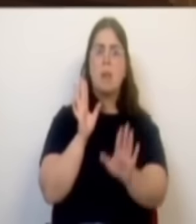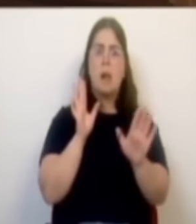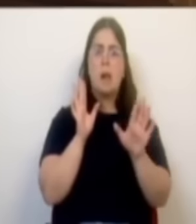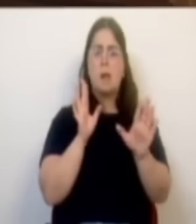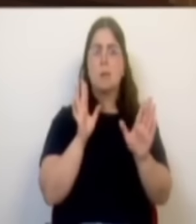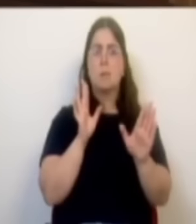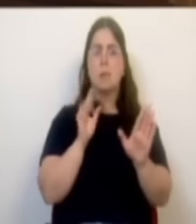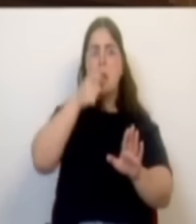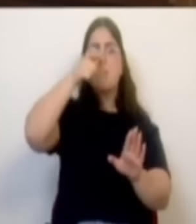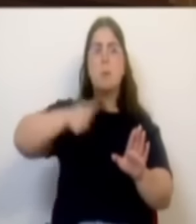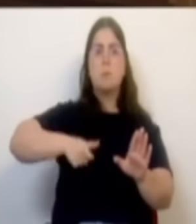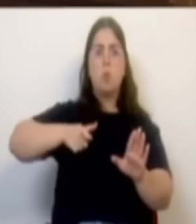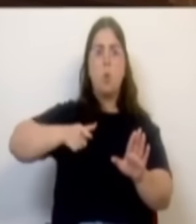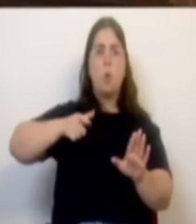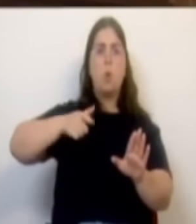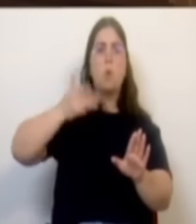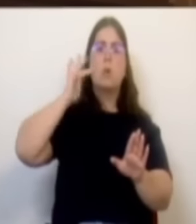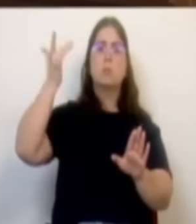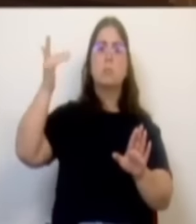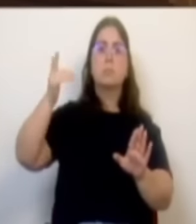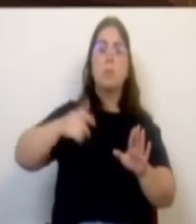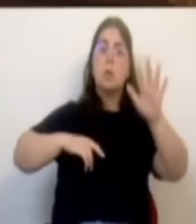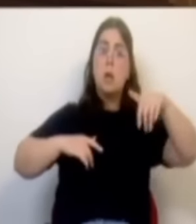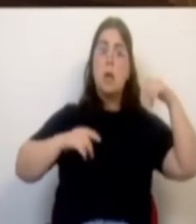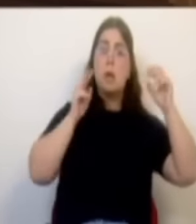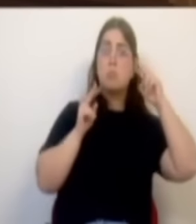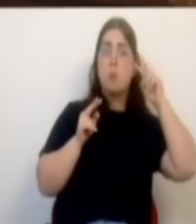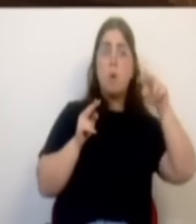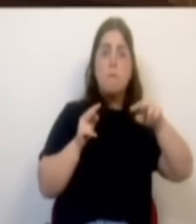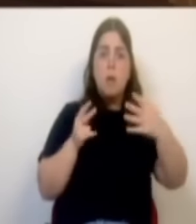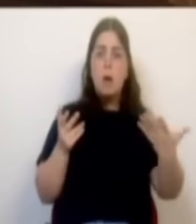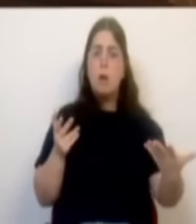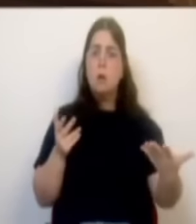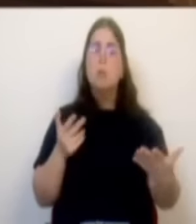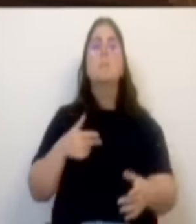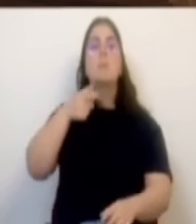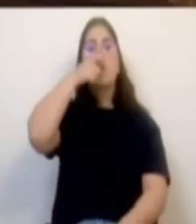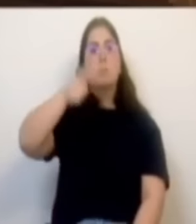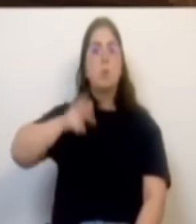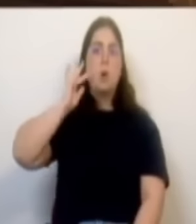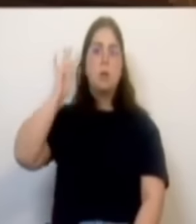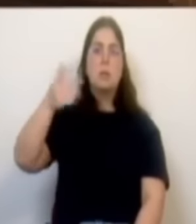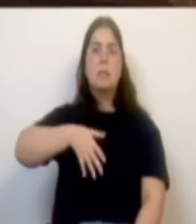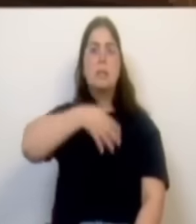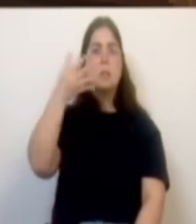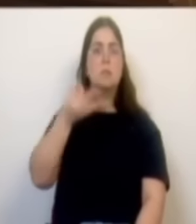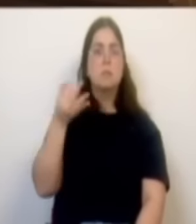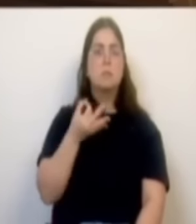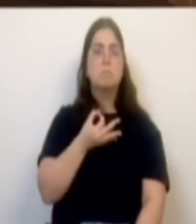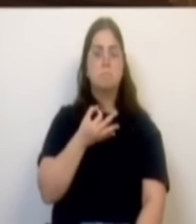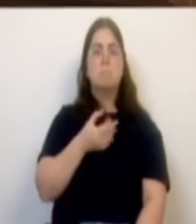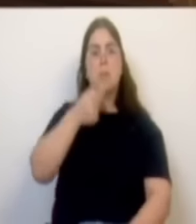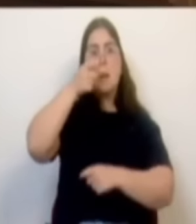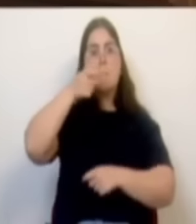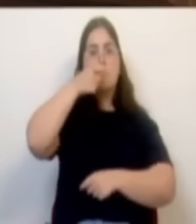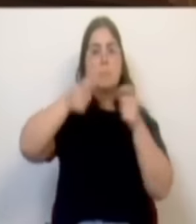pudesse dizer nunca pensaram que os imigrantes